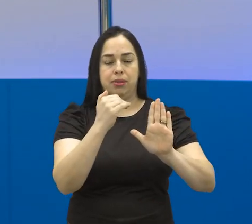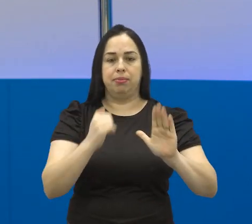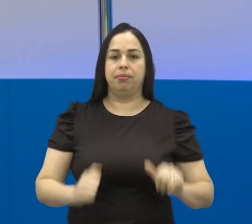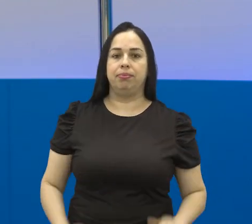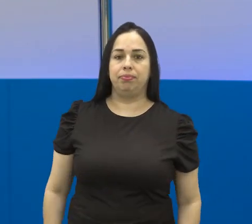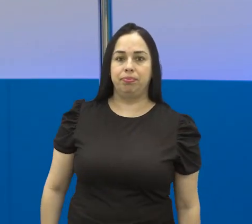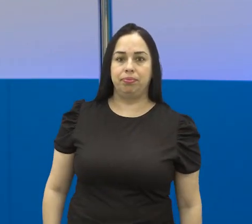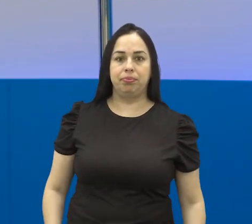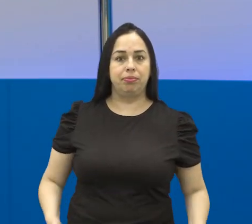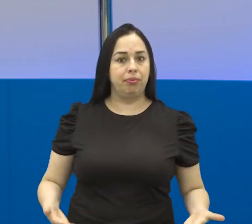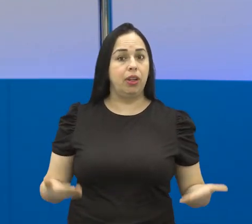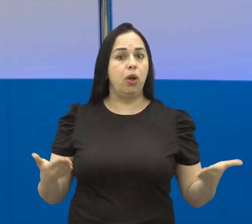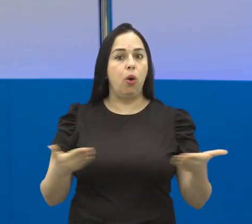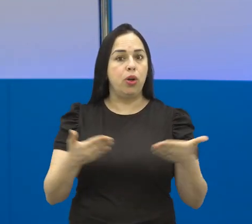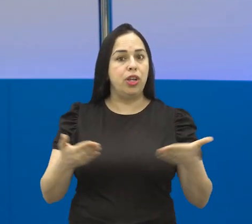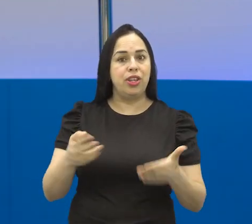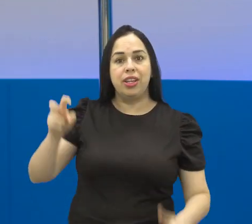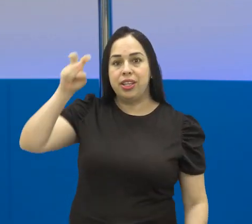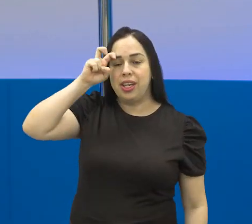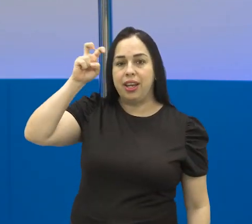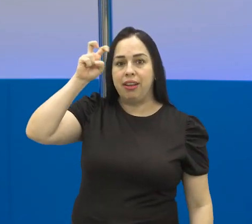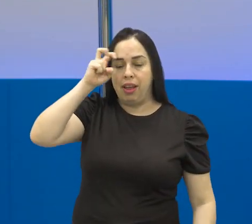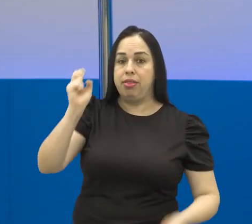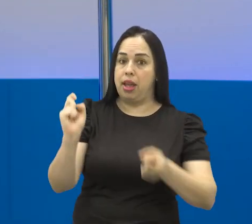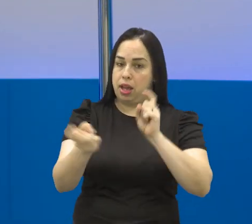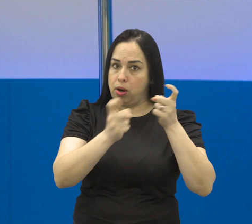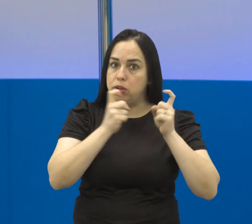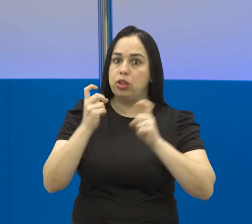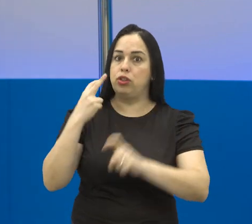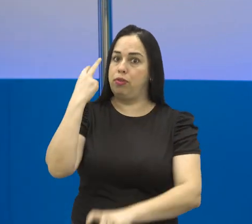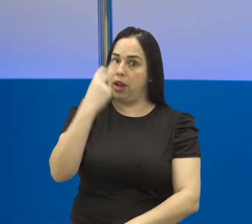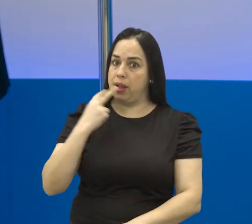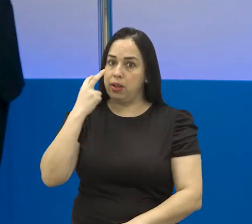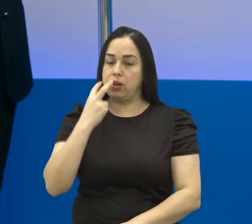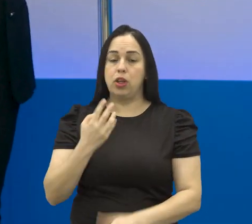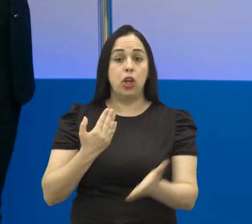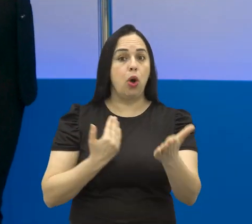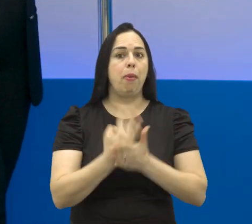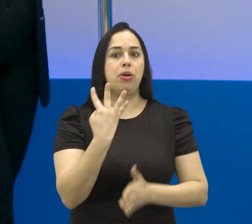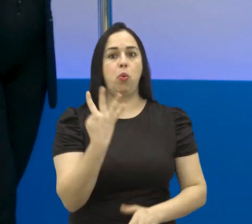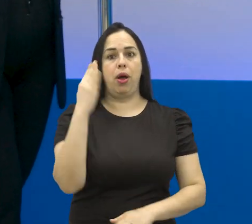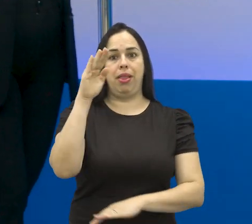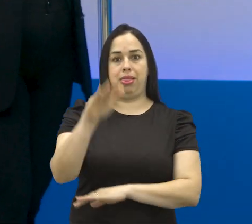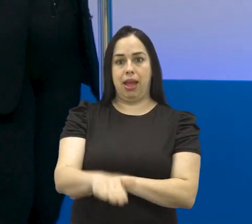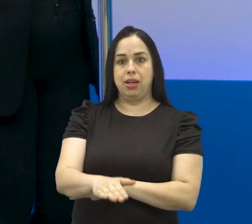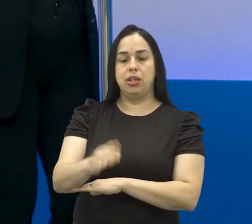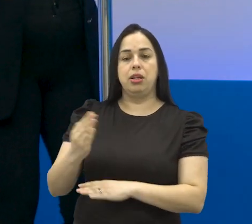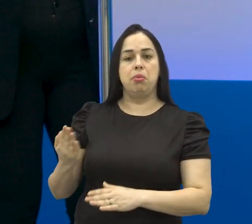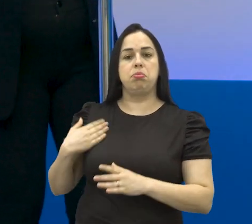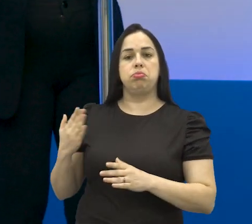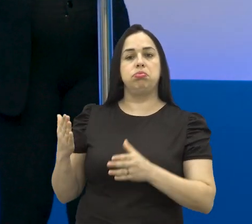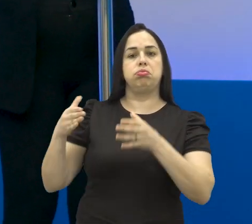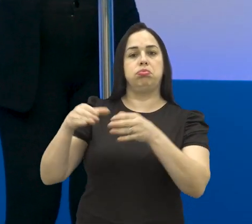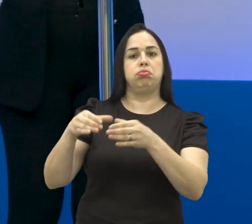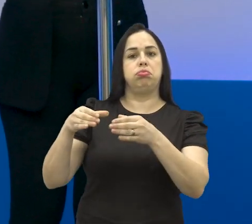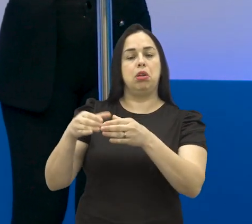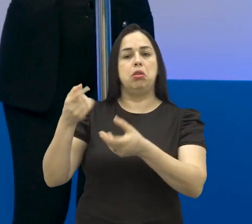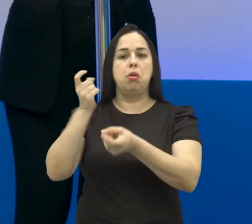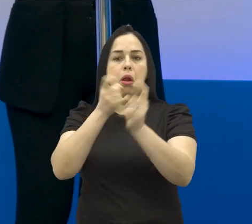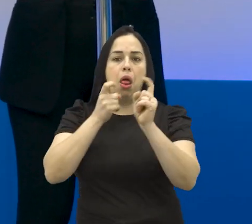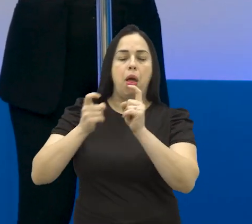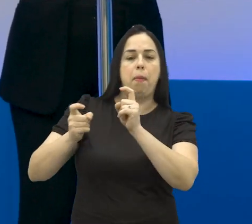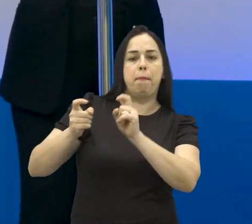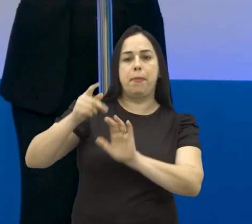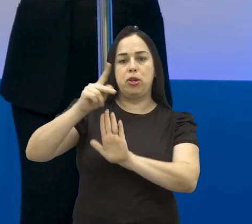dia da votação. Hoje, quinta-feira, é dia de sessão de Câmara. A partir das 4 horas da tarde, os vereadores se reúnem para votar